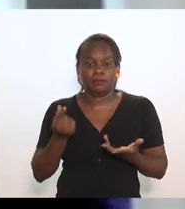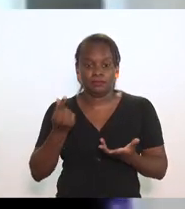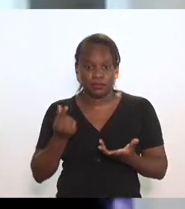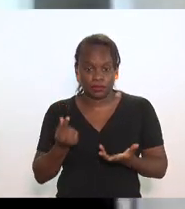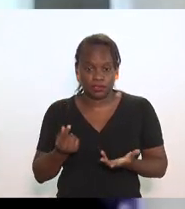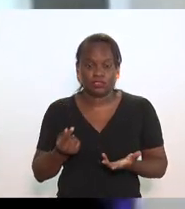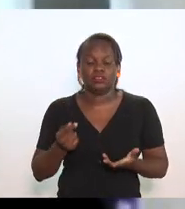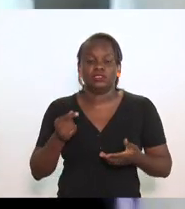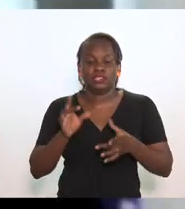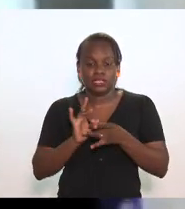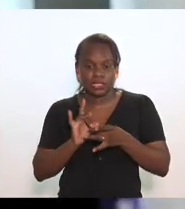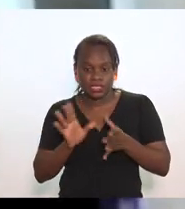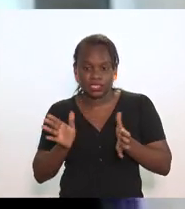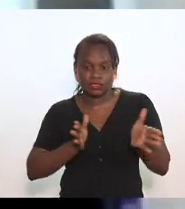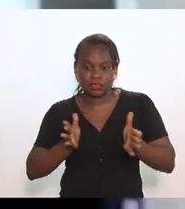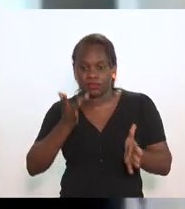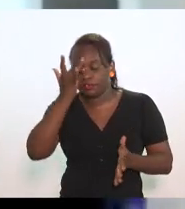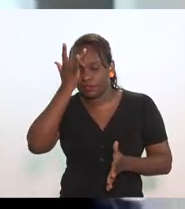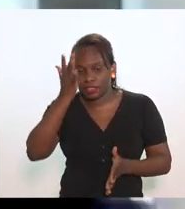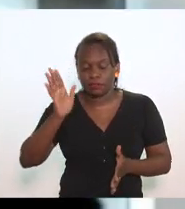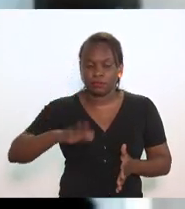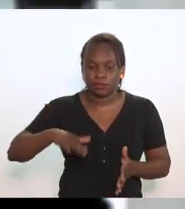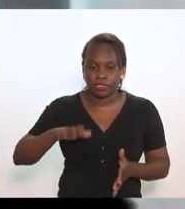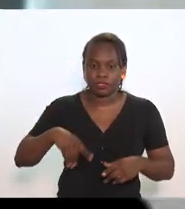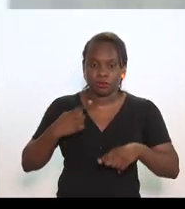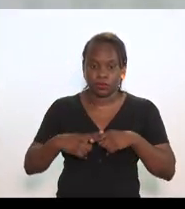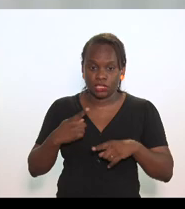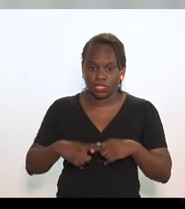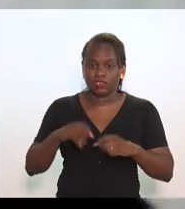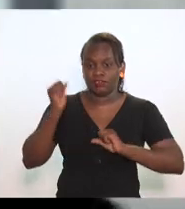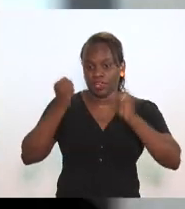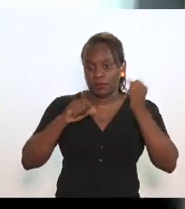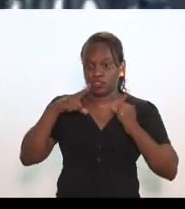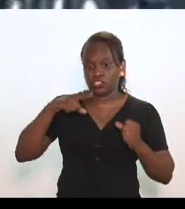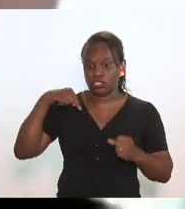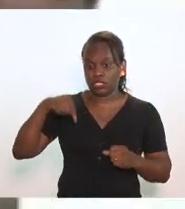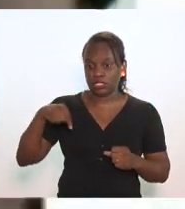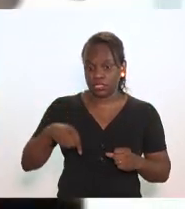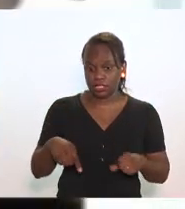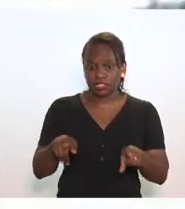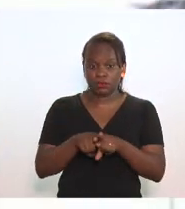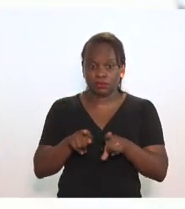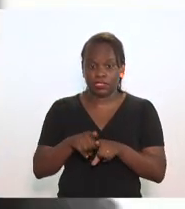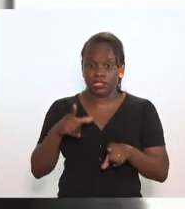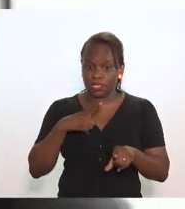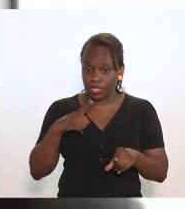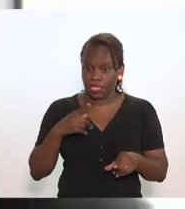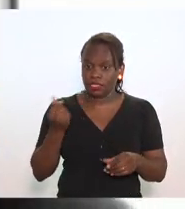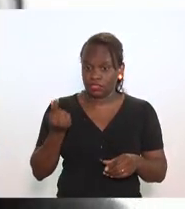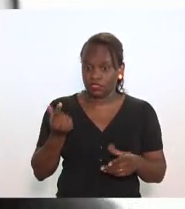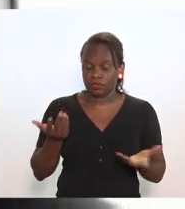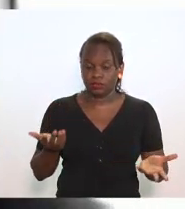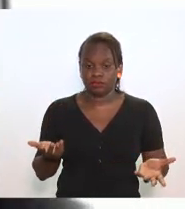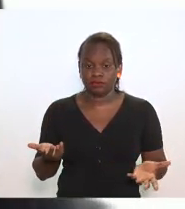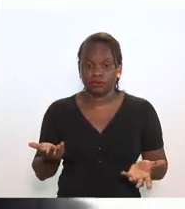acessível mais barato já que os moinhos estão aqui dentro e eles tem esse preço